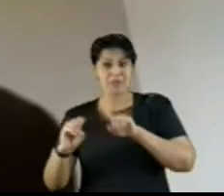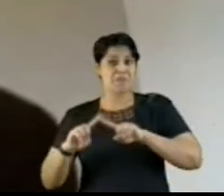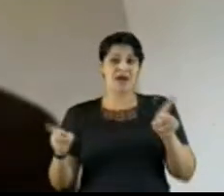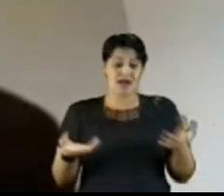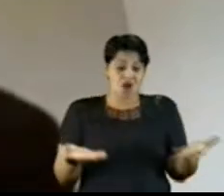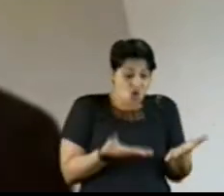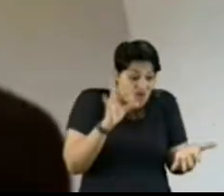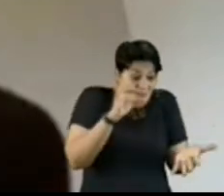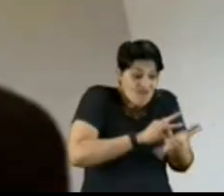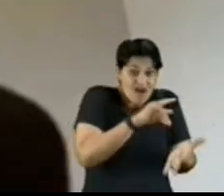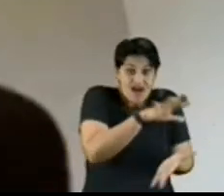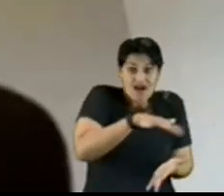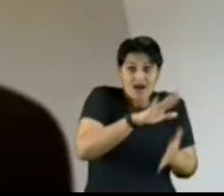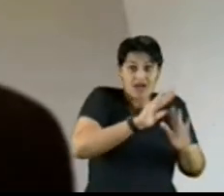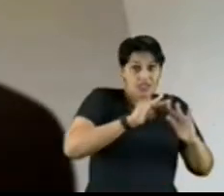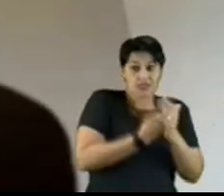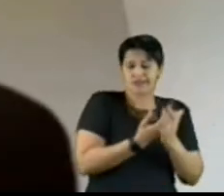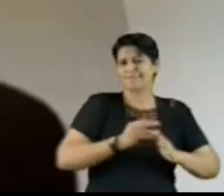recente.